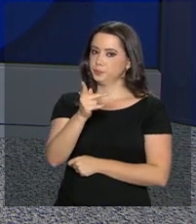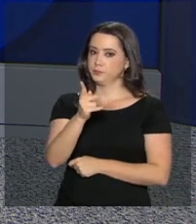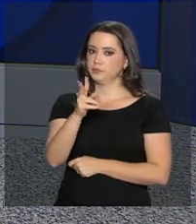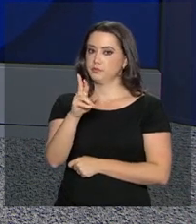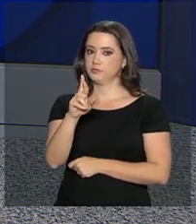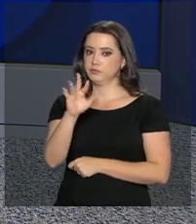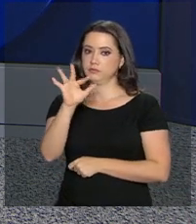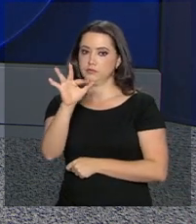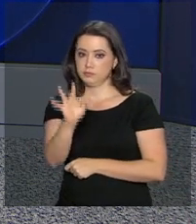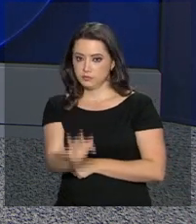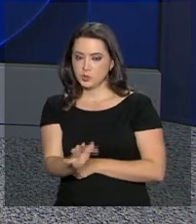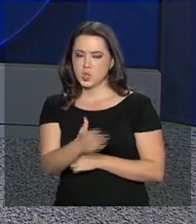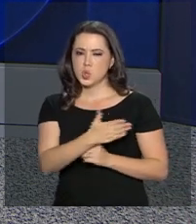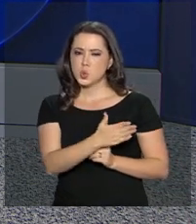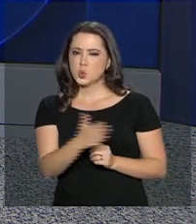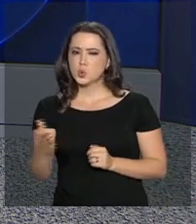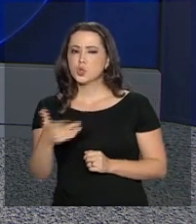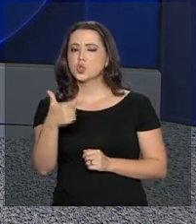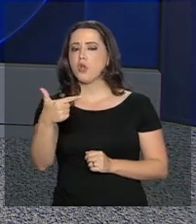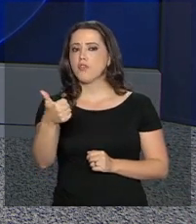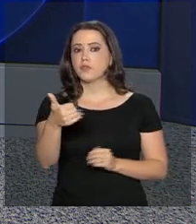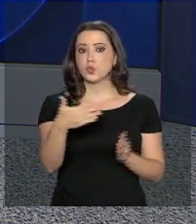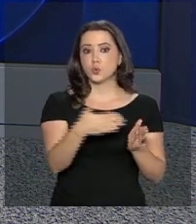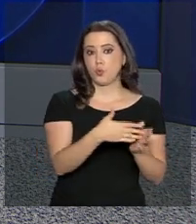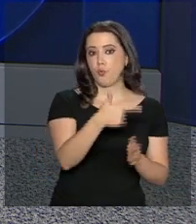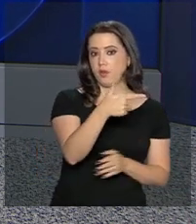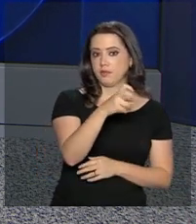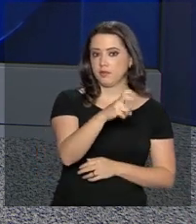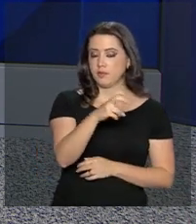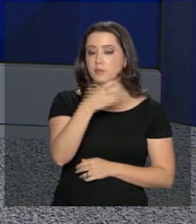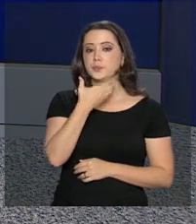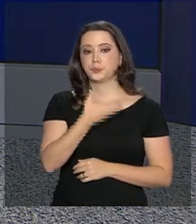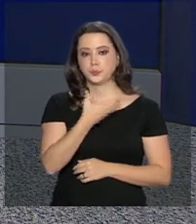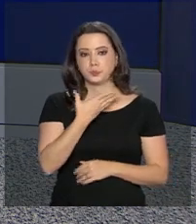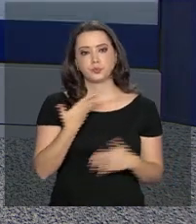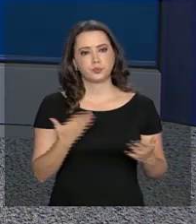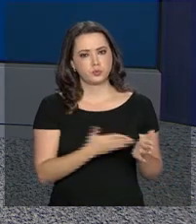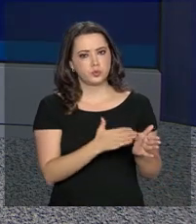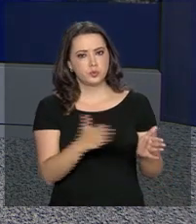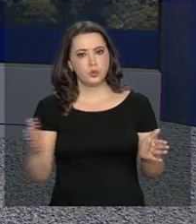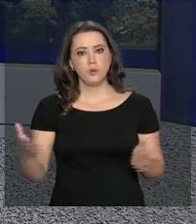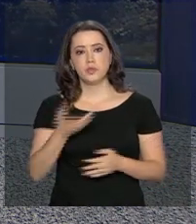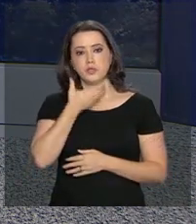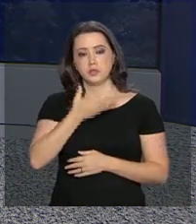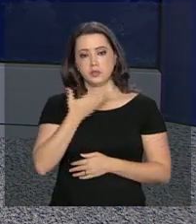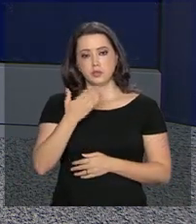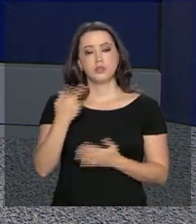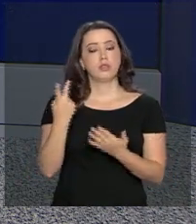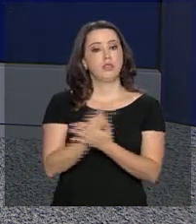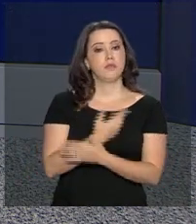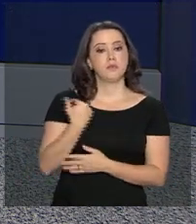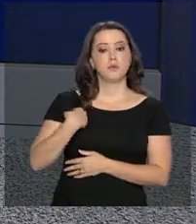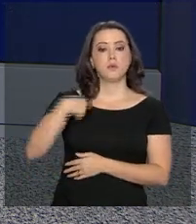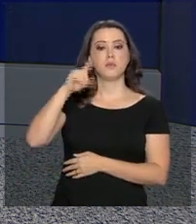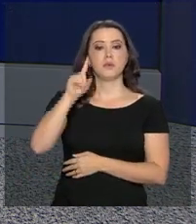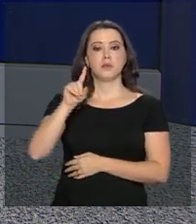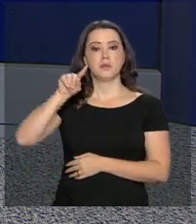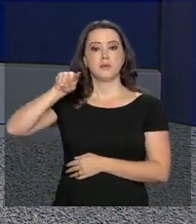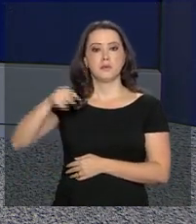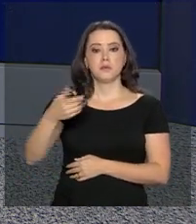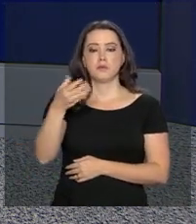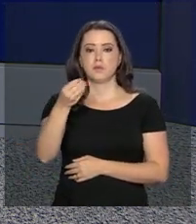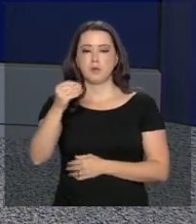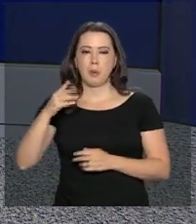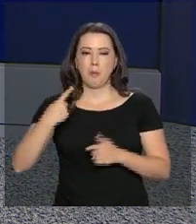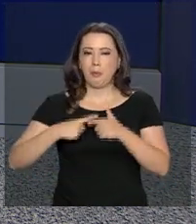Rodoviária Federal dos dias 21 a 25 de dezembro. No período de Natal, foram registrados mais de 1.100